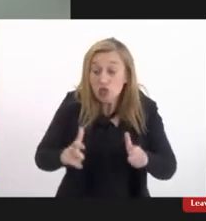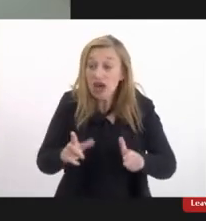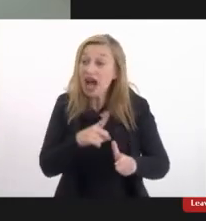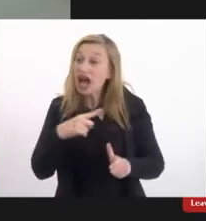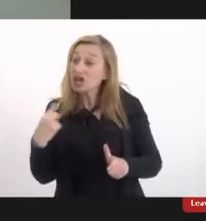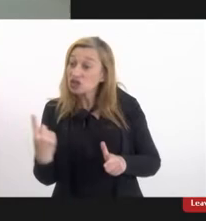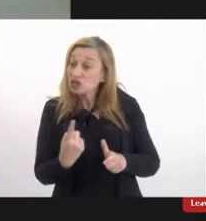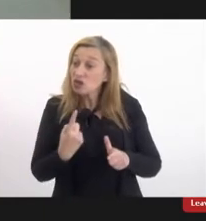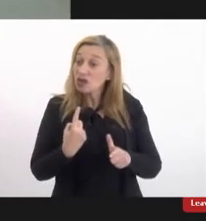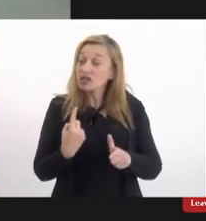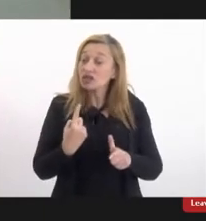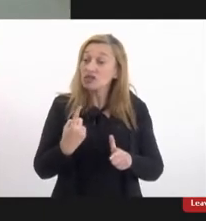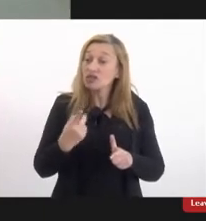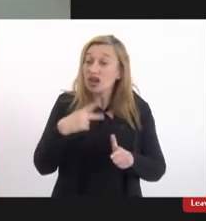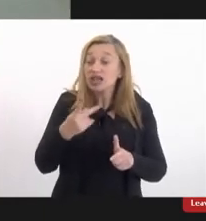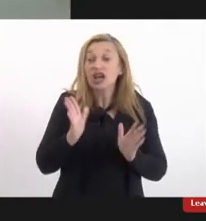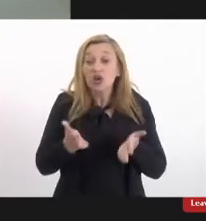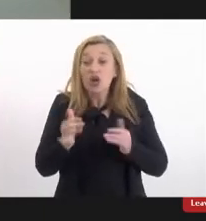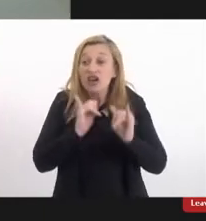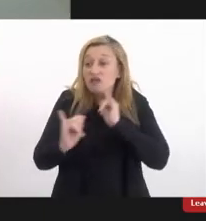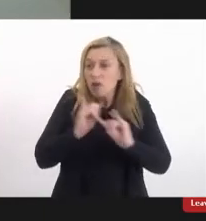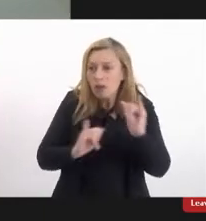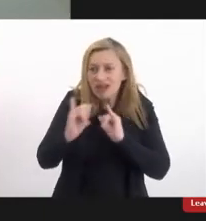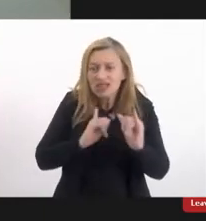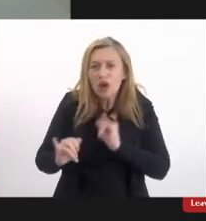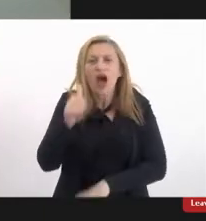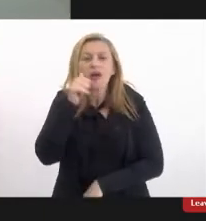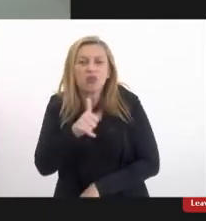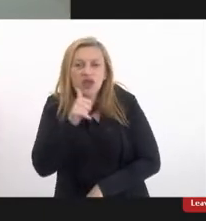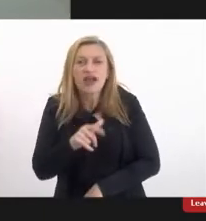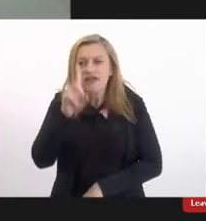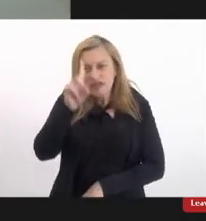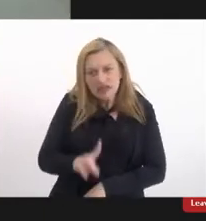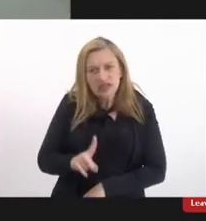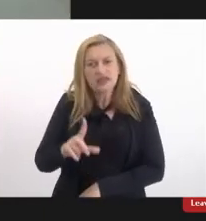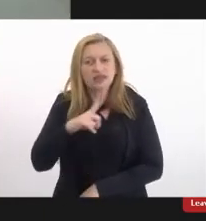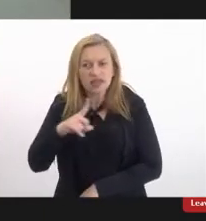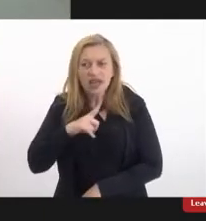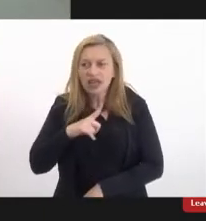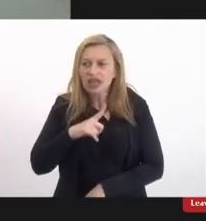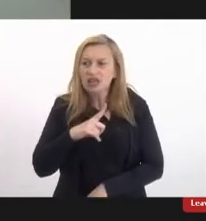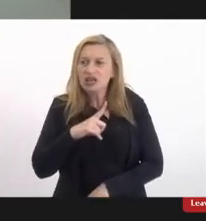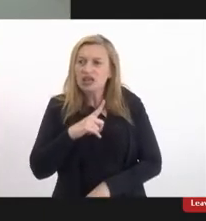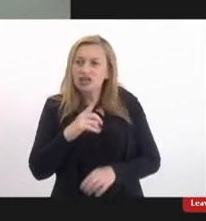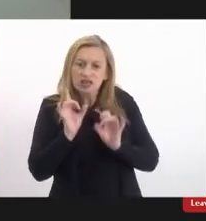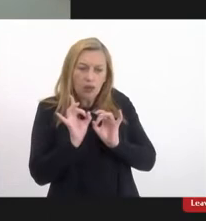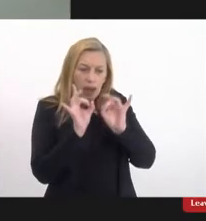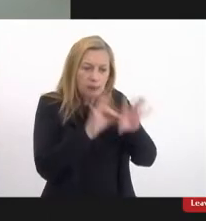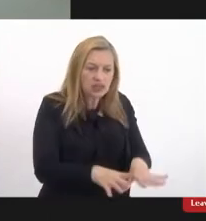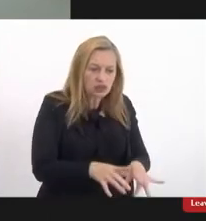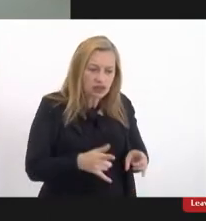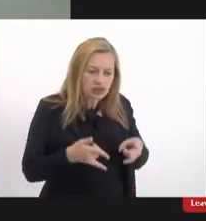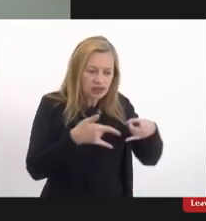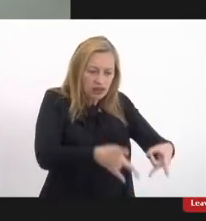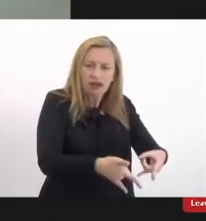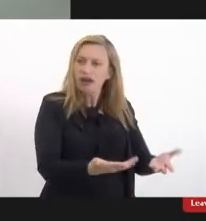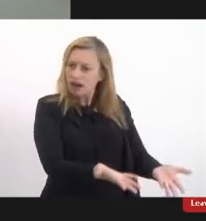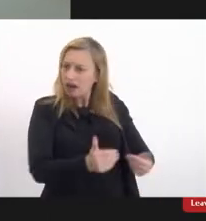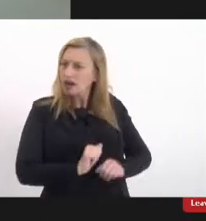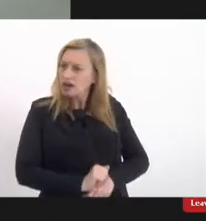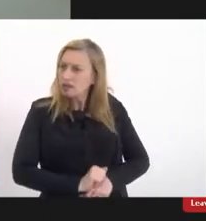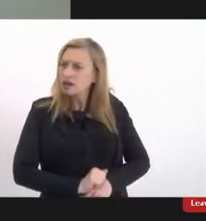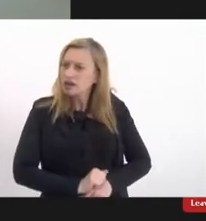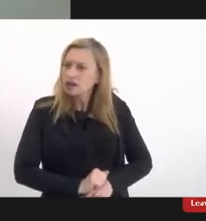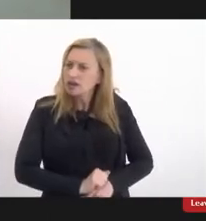tendo agora as mulheres que tem alguma deficiência física são jogadas na cama pelas suas companheiras pelos seus